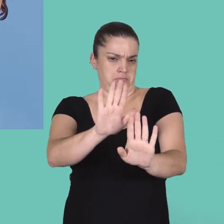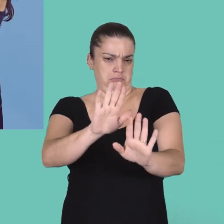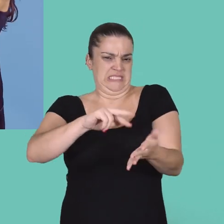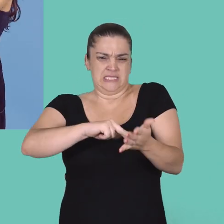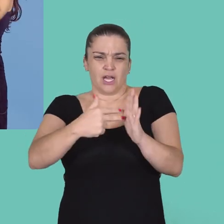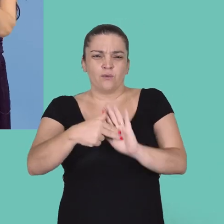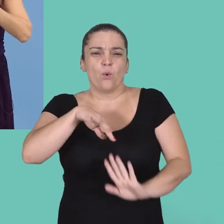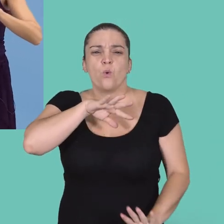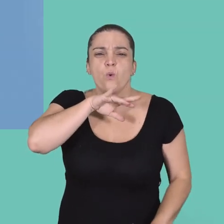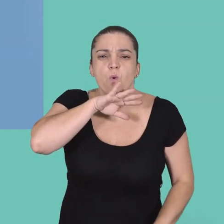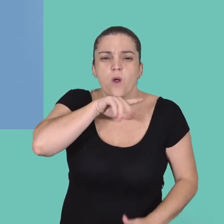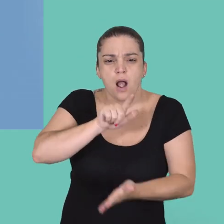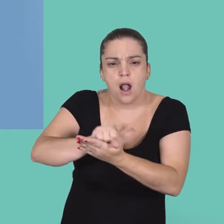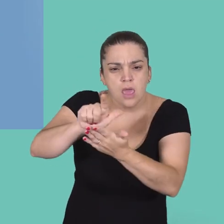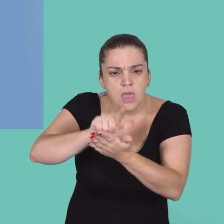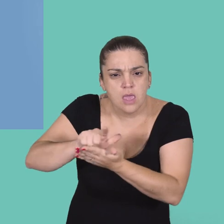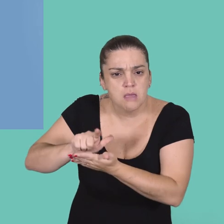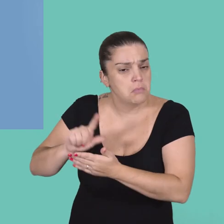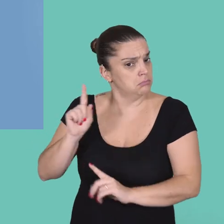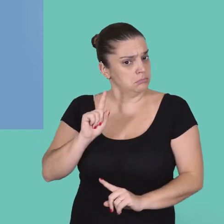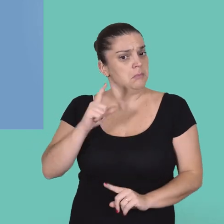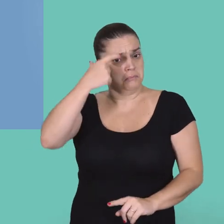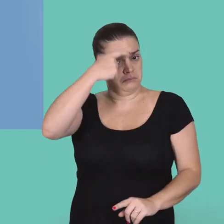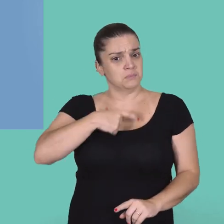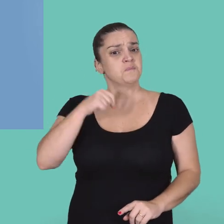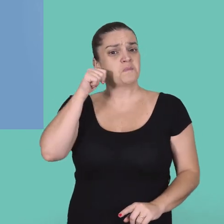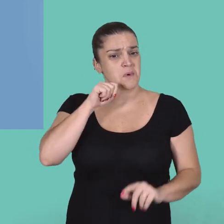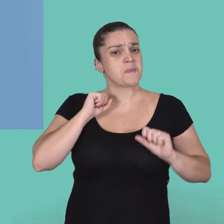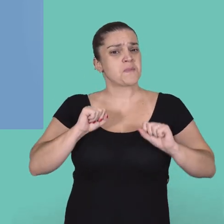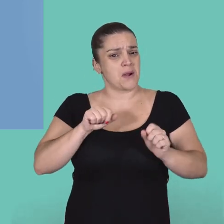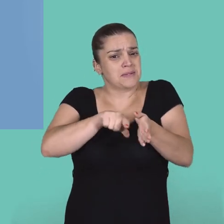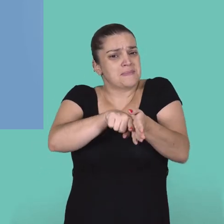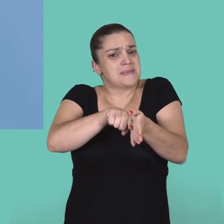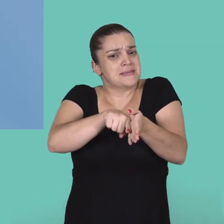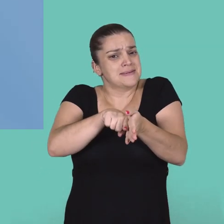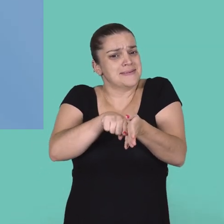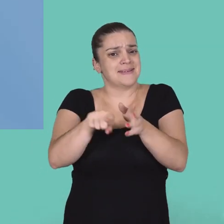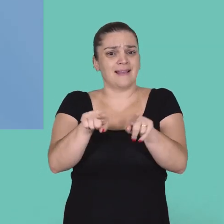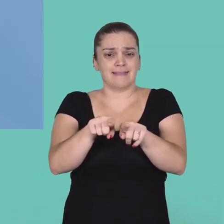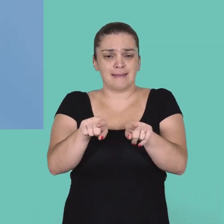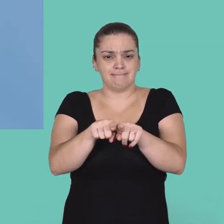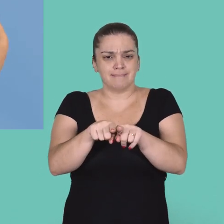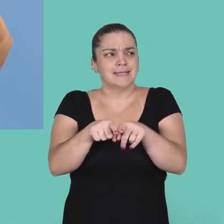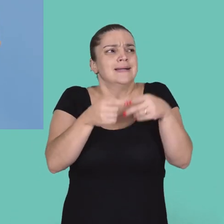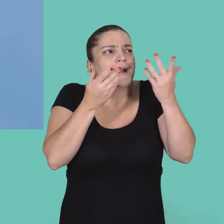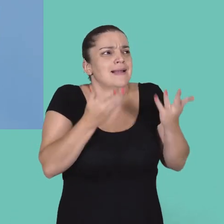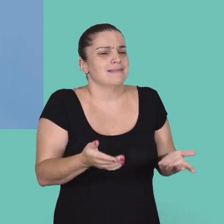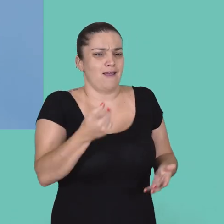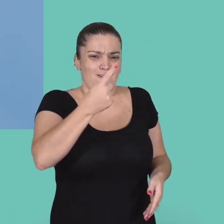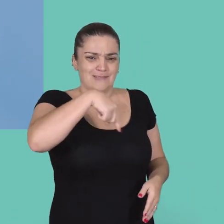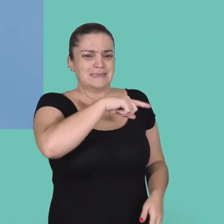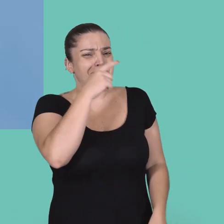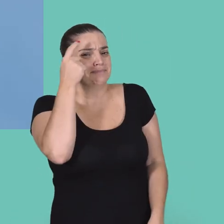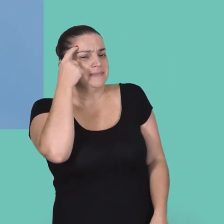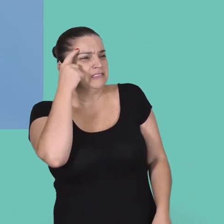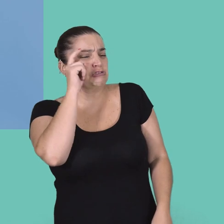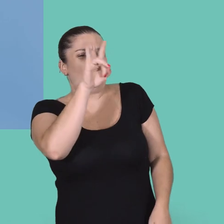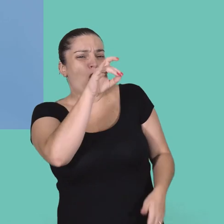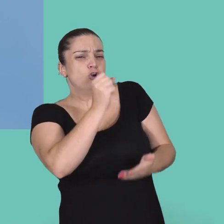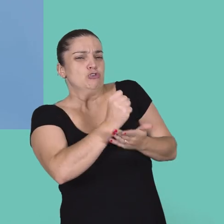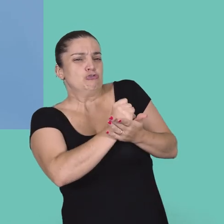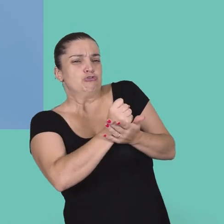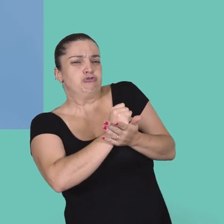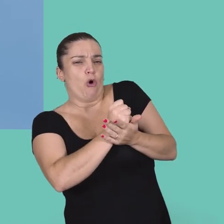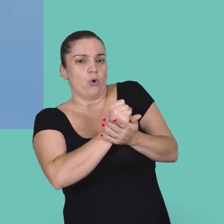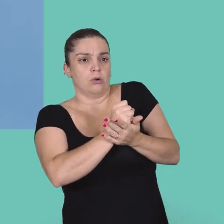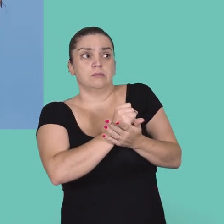mal limpar o laboratório, mas ela também tem que poder fazer pesquisa no laboratório. Se vocês acham que isso é uma coisa irrelevante, é só um joguinho,